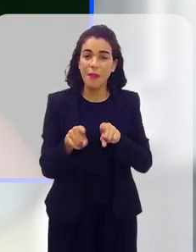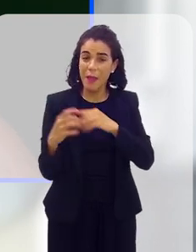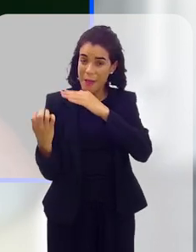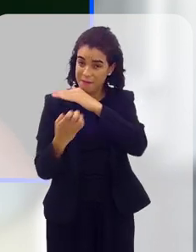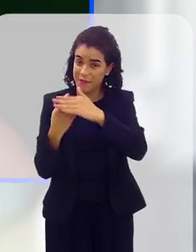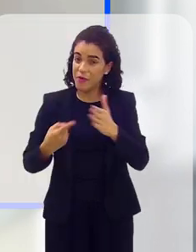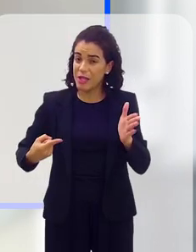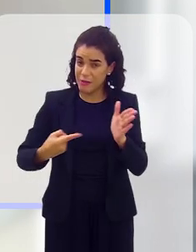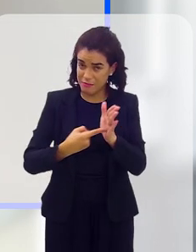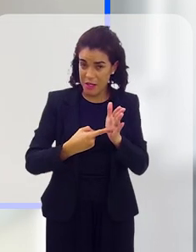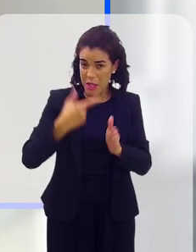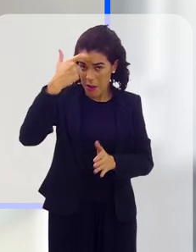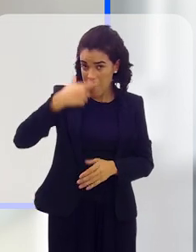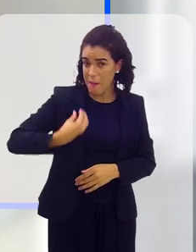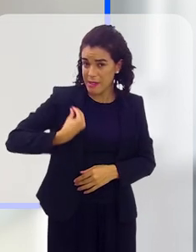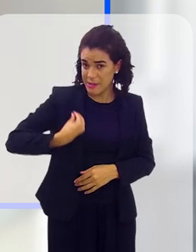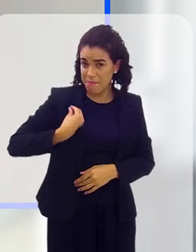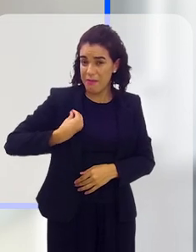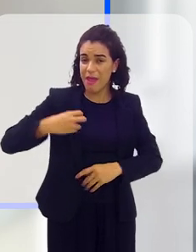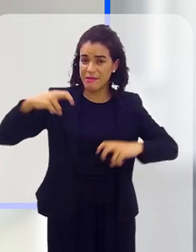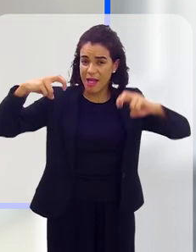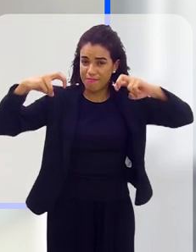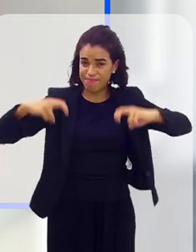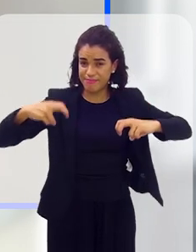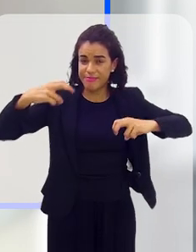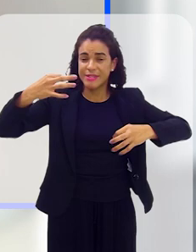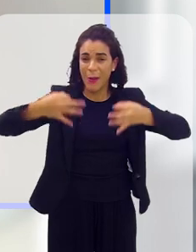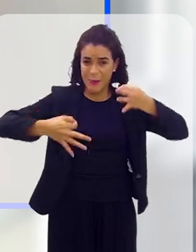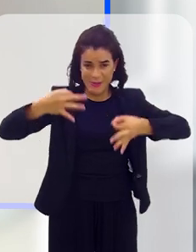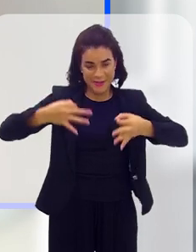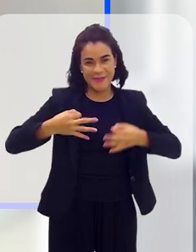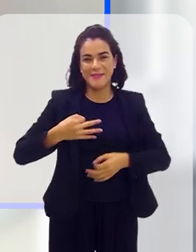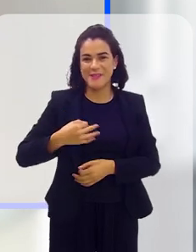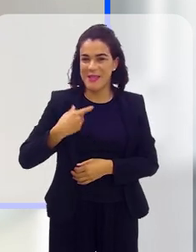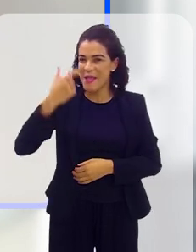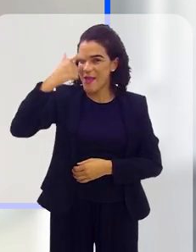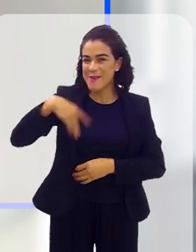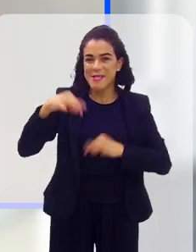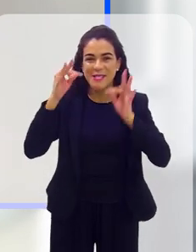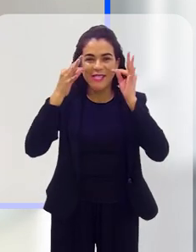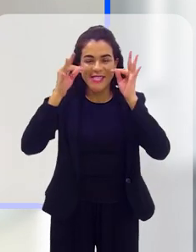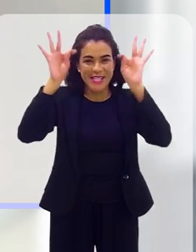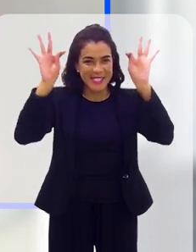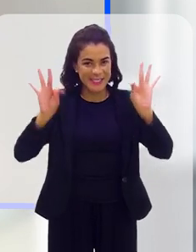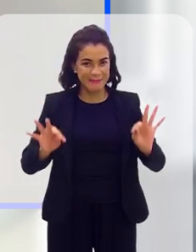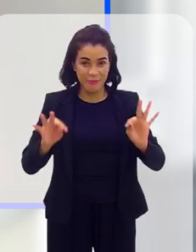e, inclusive, essa empresa foi denunciada, eu participei da audiência, né, como testemunho,